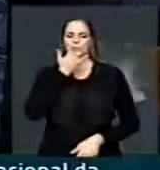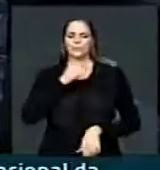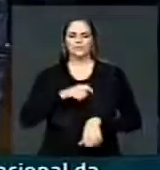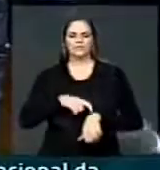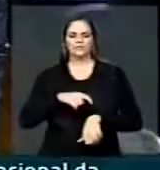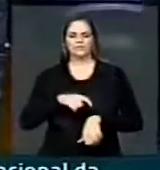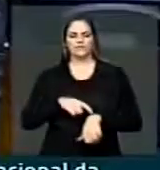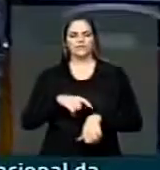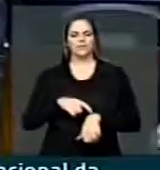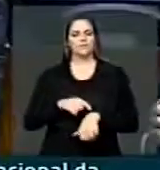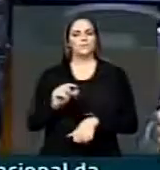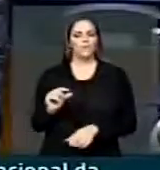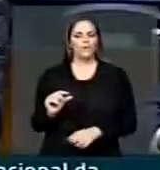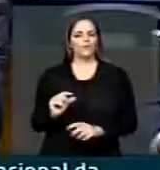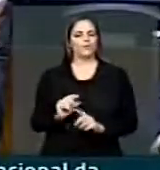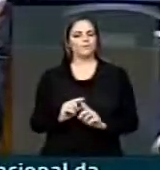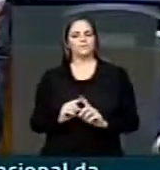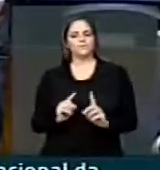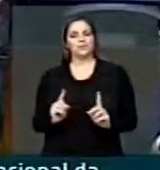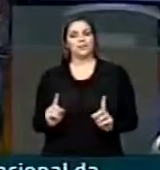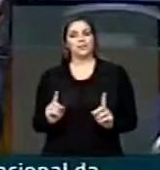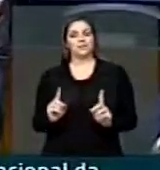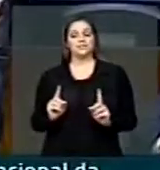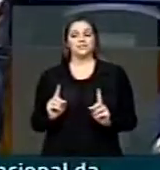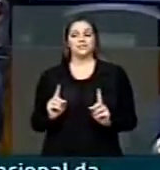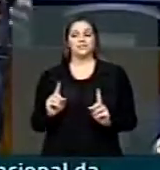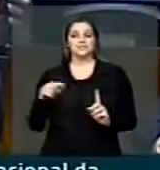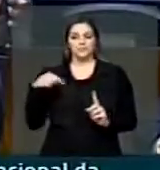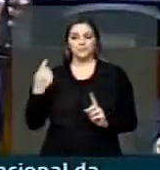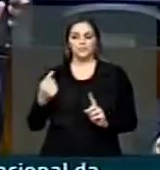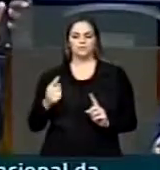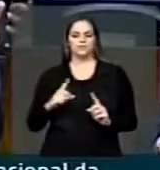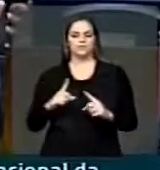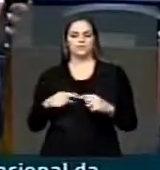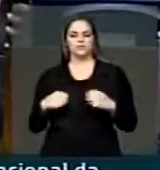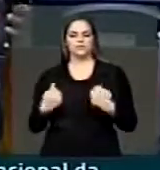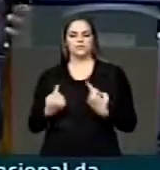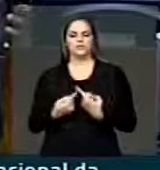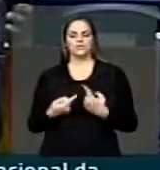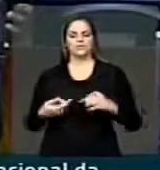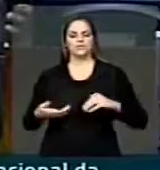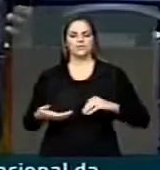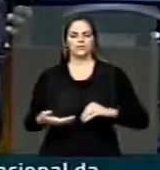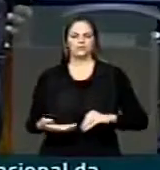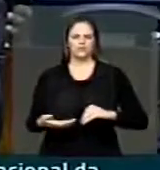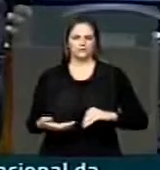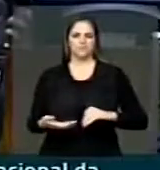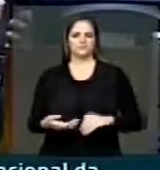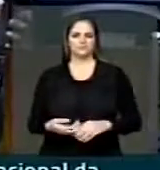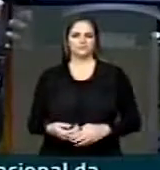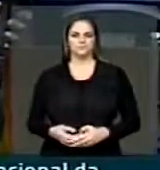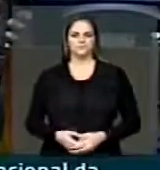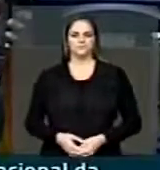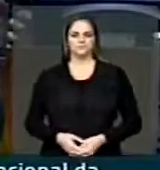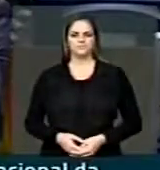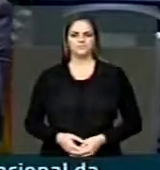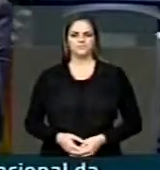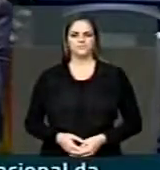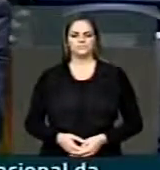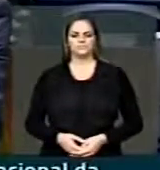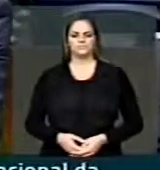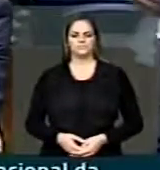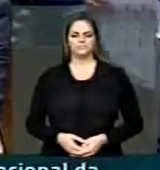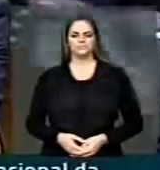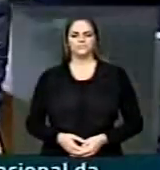Vossa Excelência merece, apenas por conta da sessão solene a seguir do Congresso, que nós nos comprometemos a devolver o plenário às